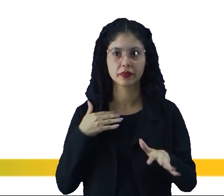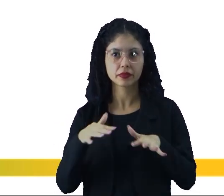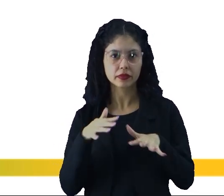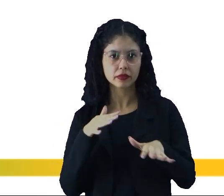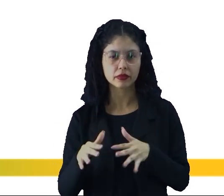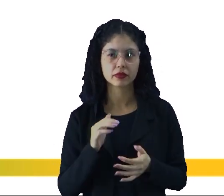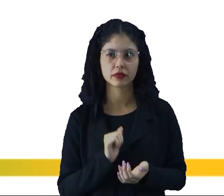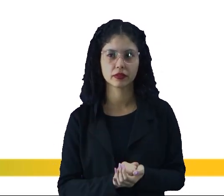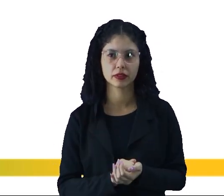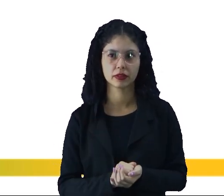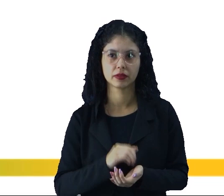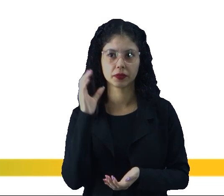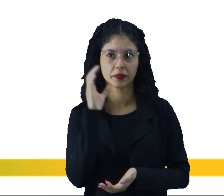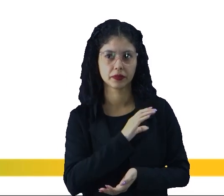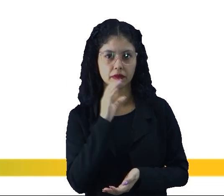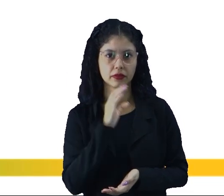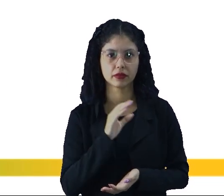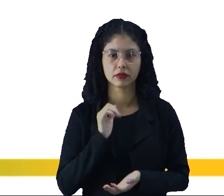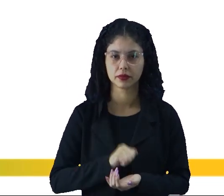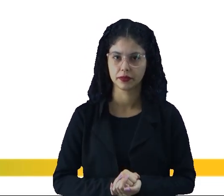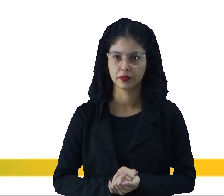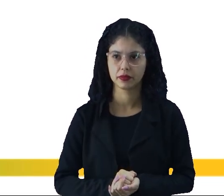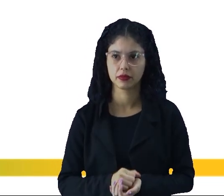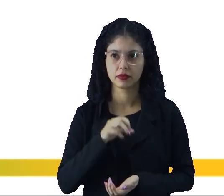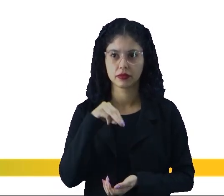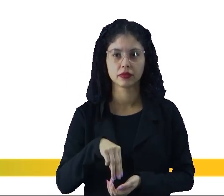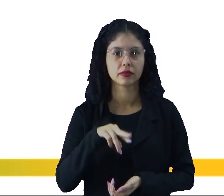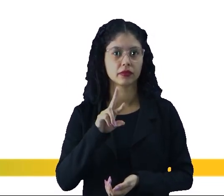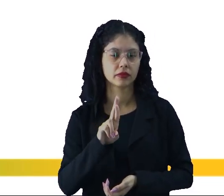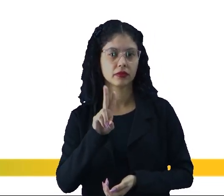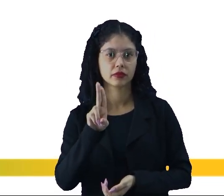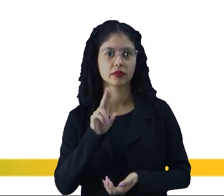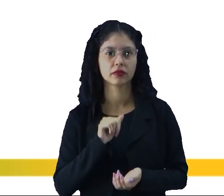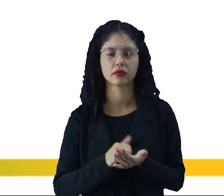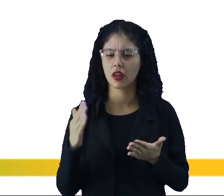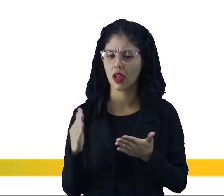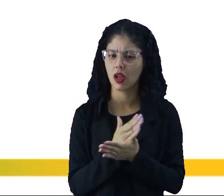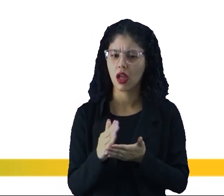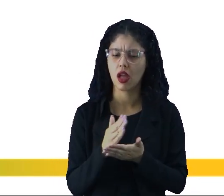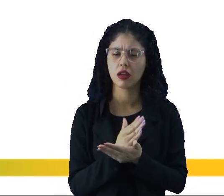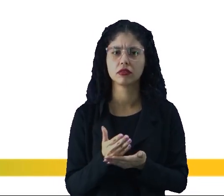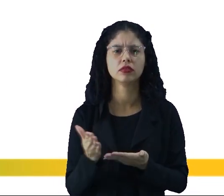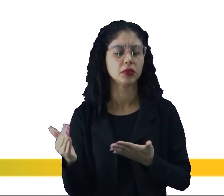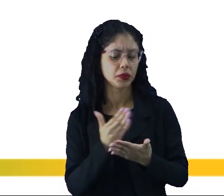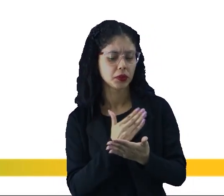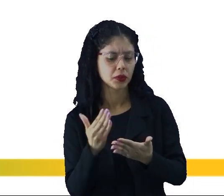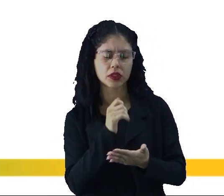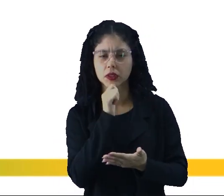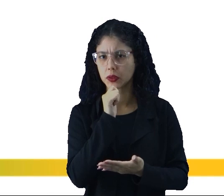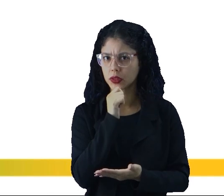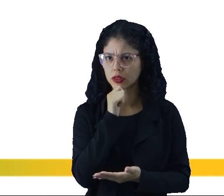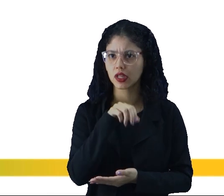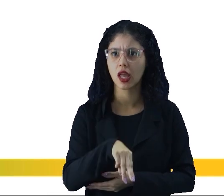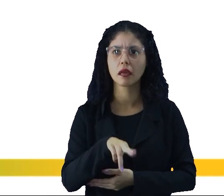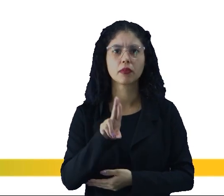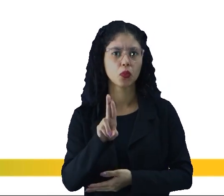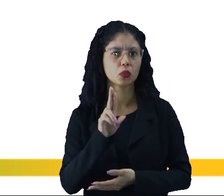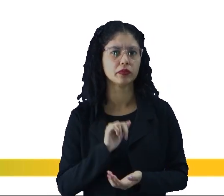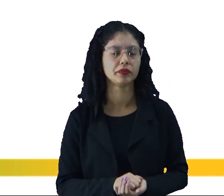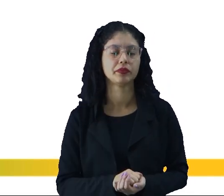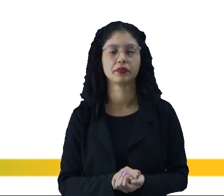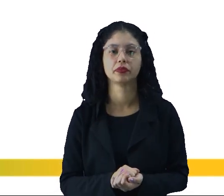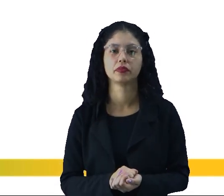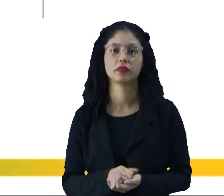movimento retilíneo uniforme, MRU. Em alguns livros nós encontramos também como MU, movimento